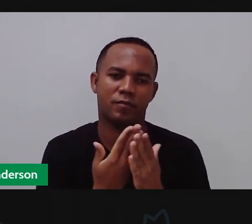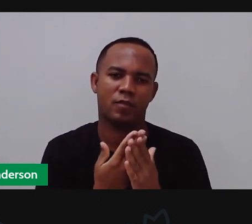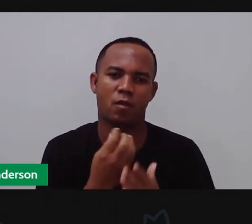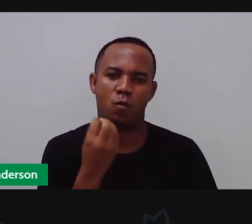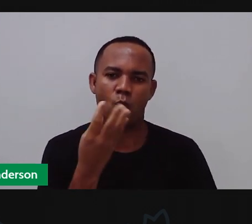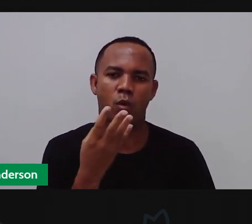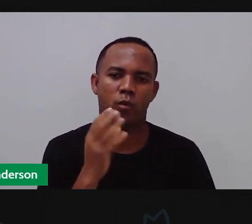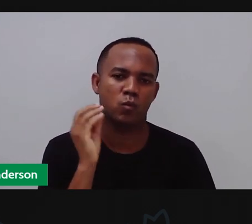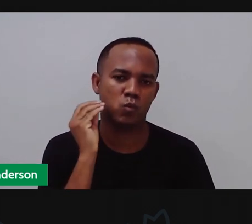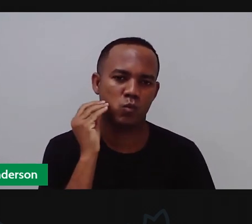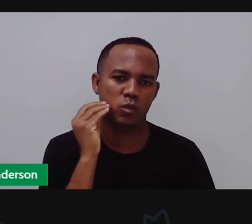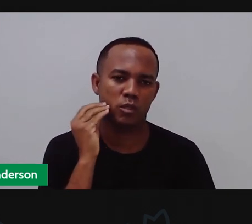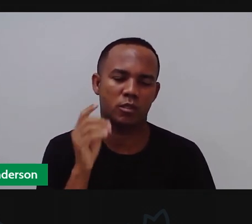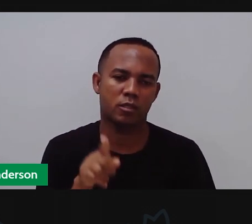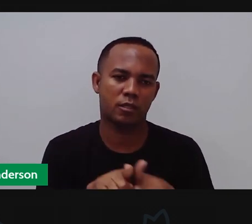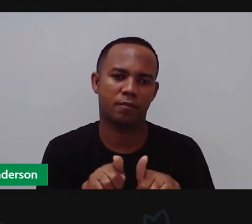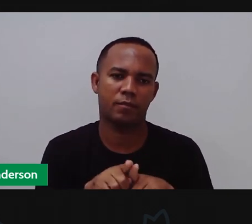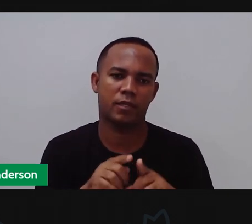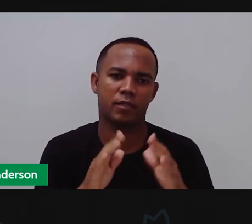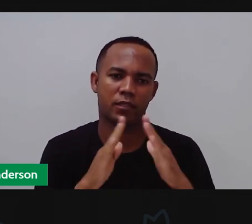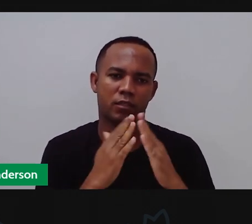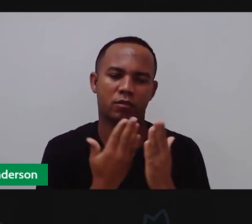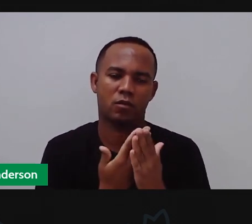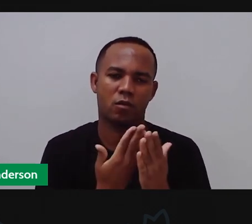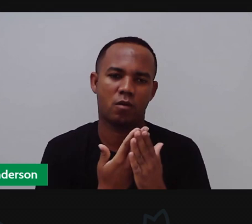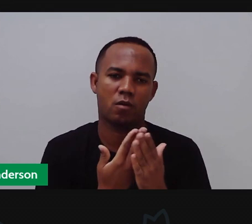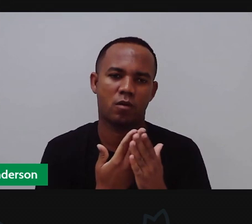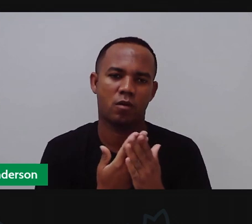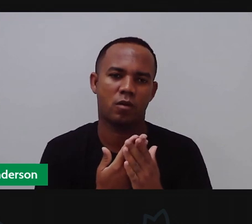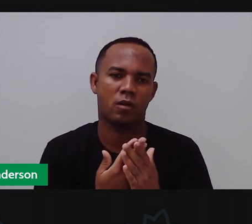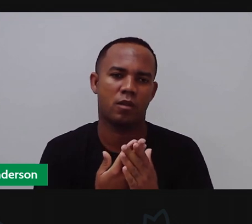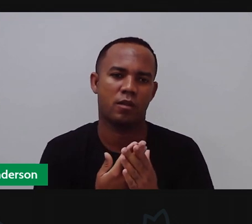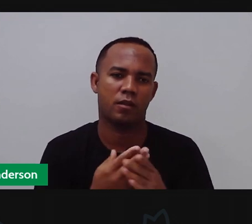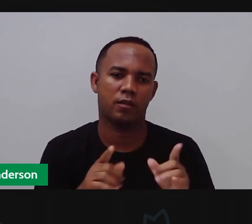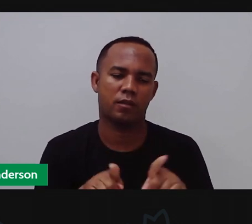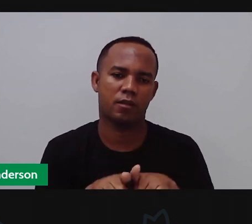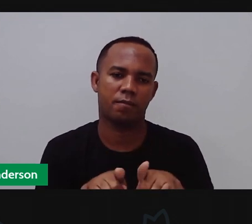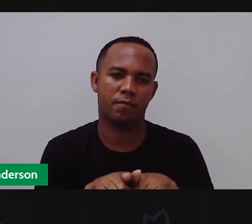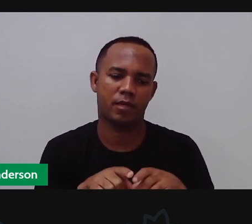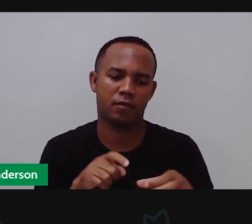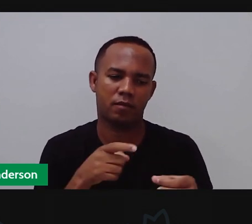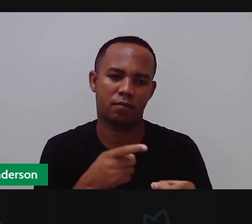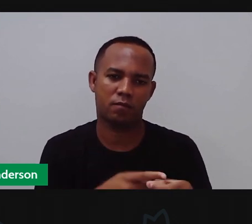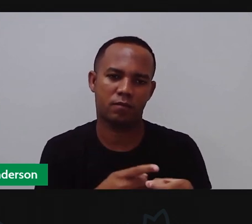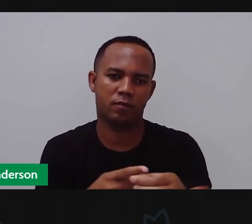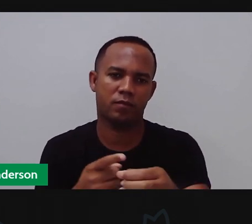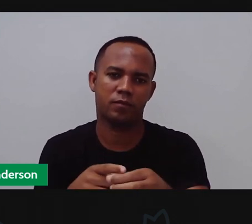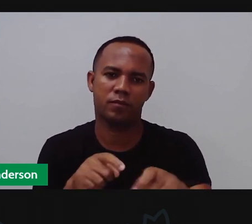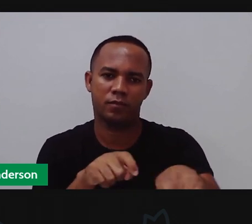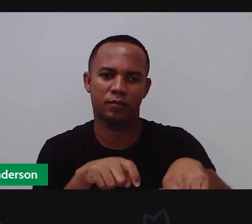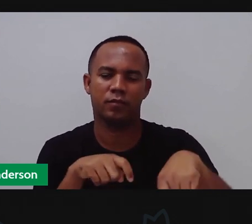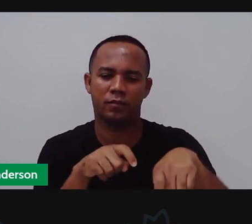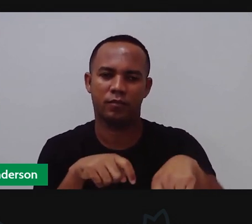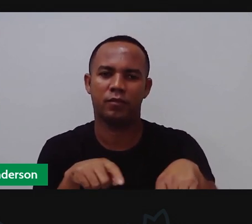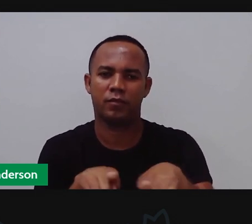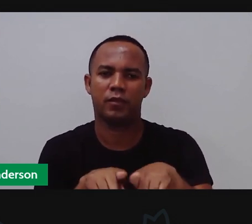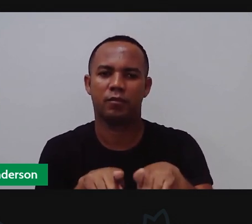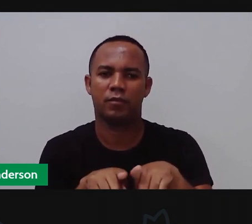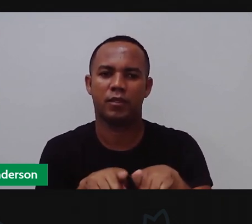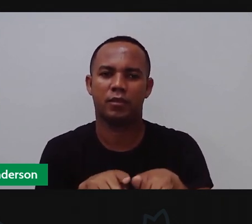Martins. E para o colégio Anício Pereira Bernardes, lá na Matinha, que eu também fui estagiária, gente.